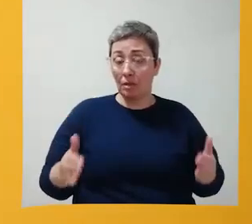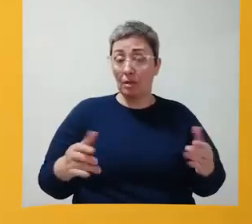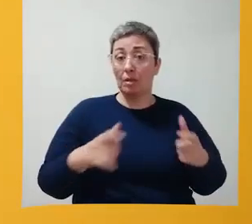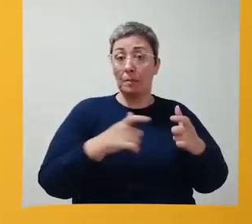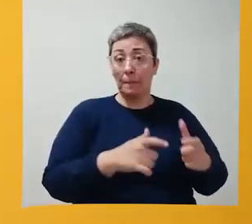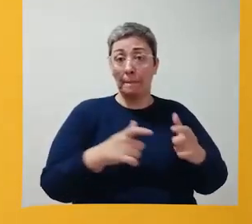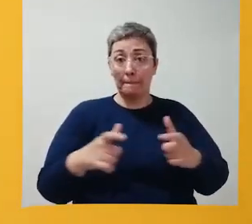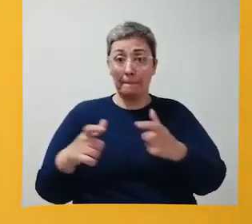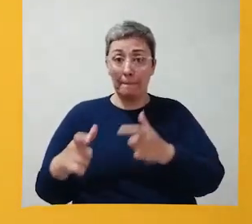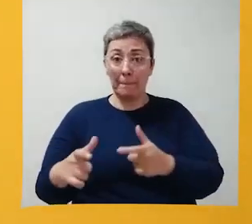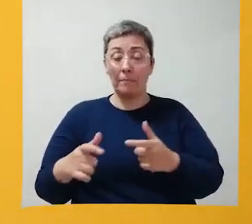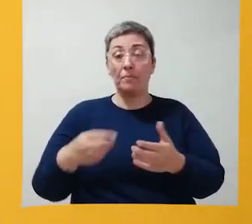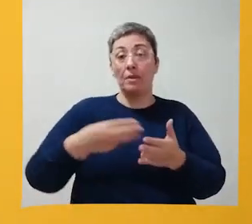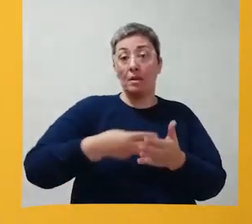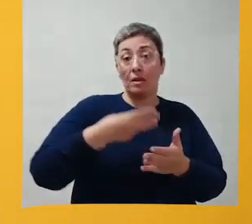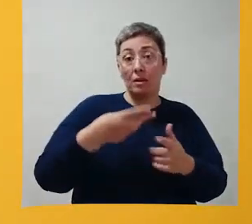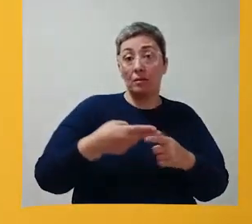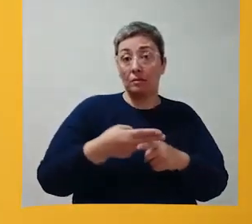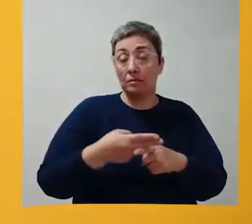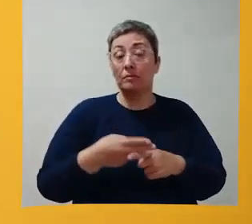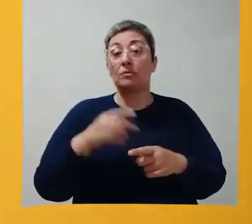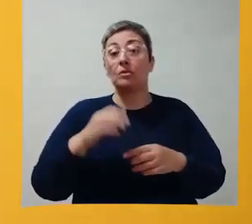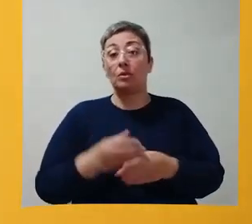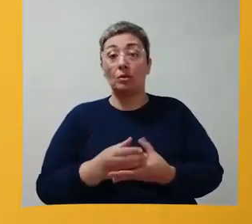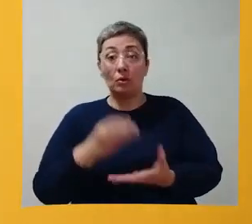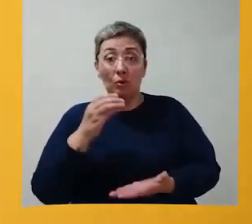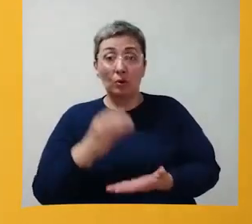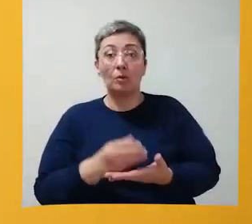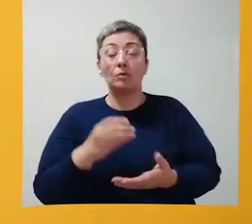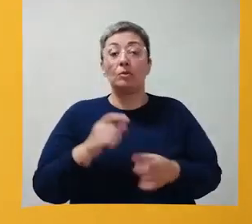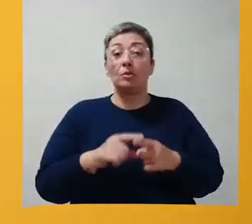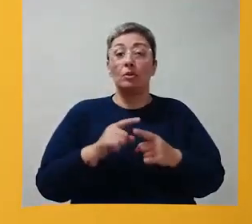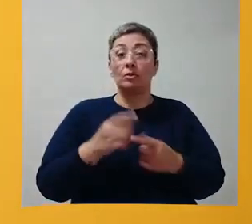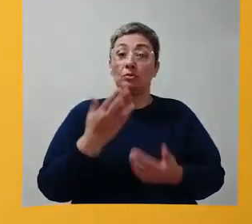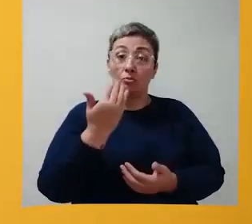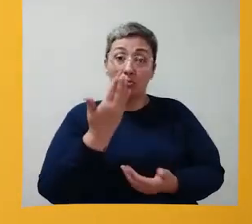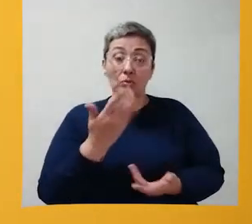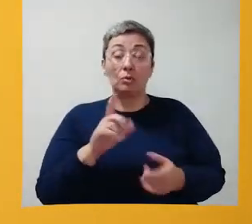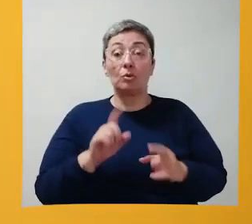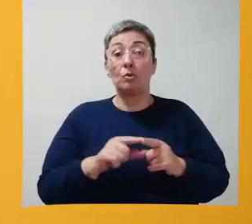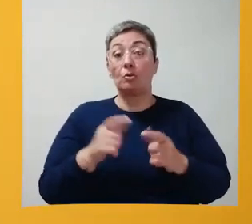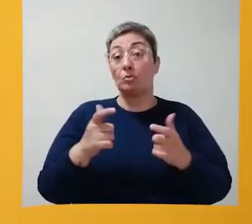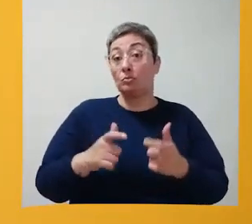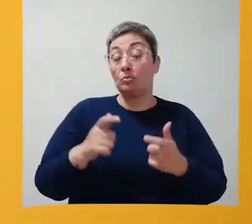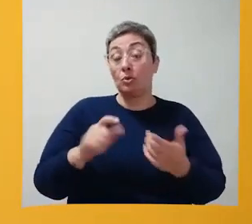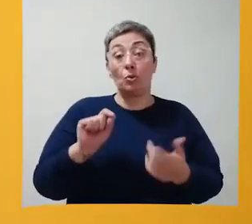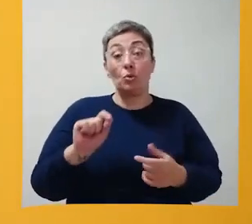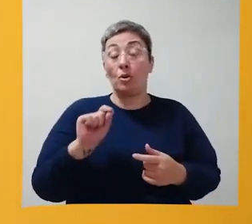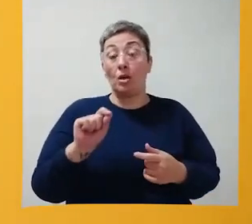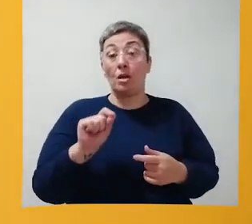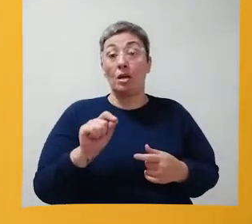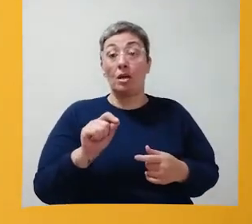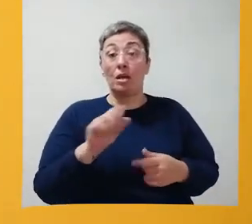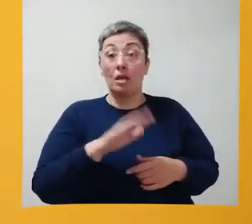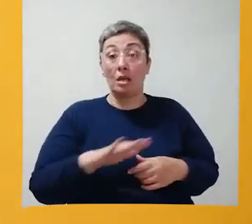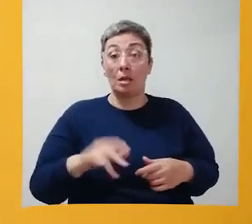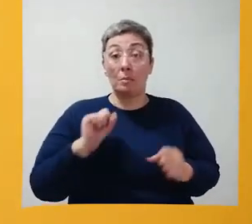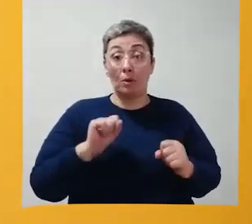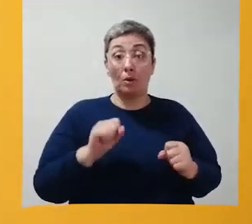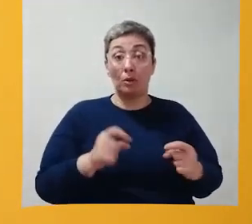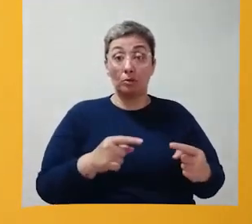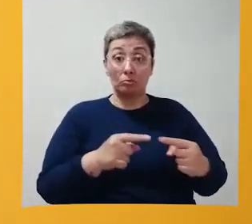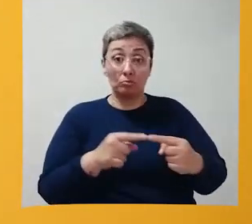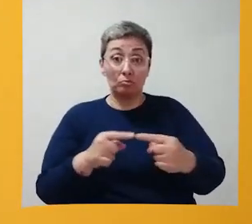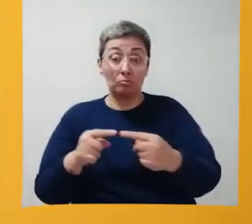colocando os pratos, os talheres, os copos, numa refeição onde a criança possa colocar no igual,